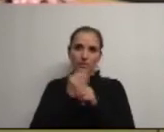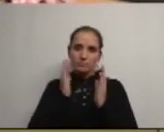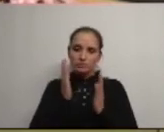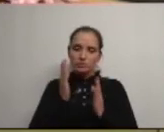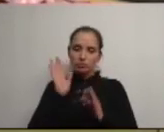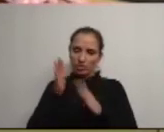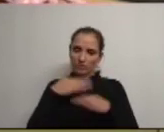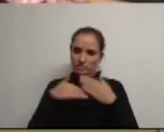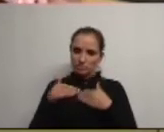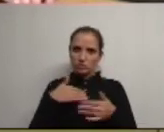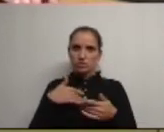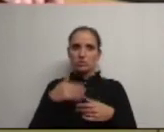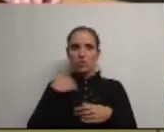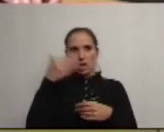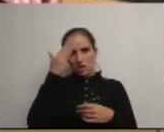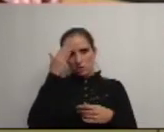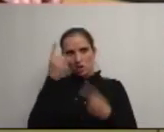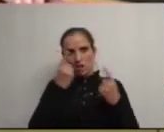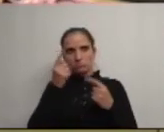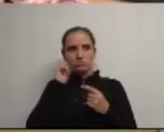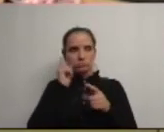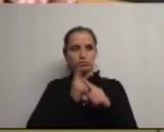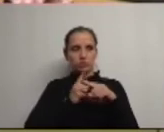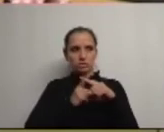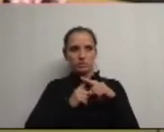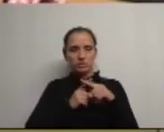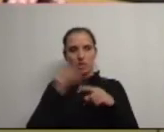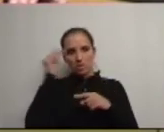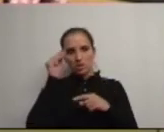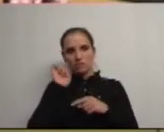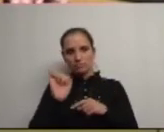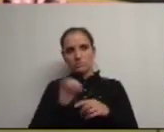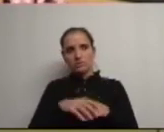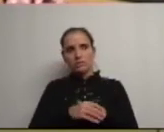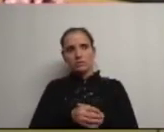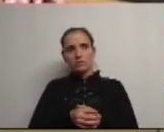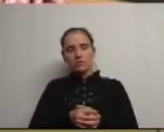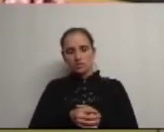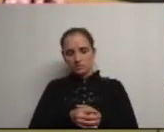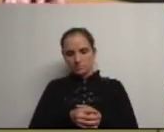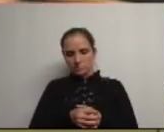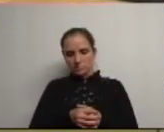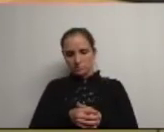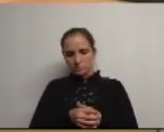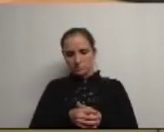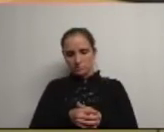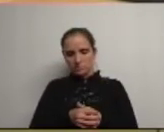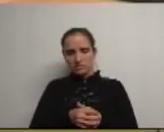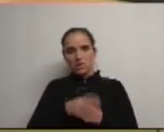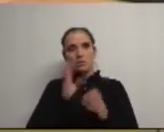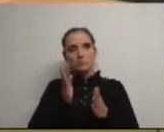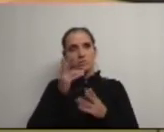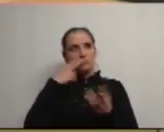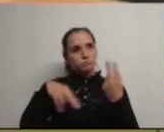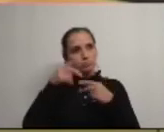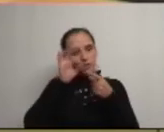fizemos e acho que com algum êxito numa aldeia em Maceira da Alcoba mas nós precisamos de procurar